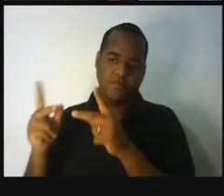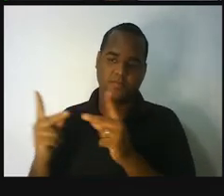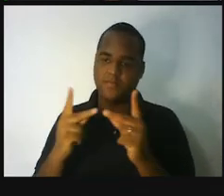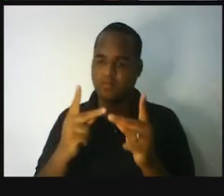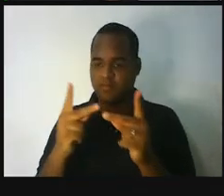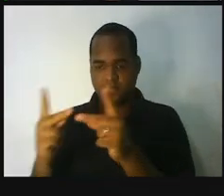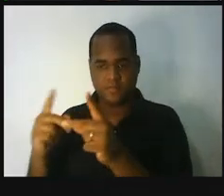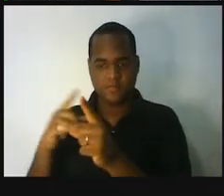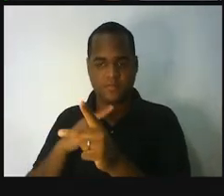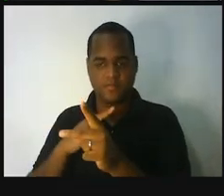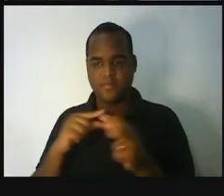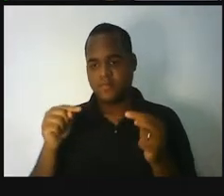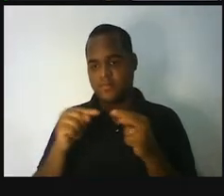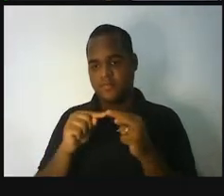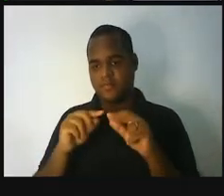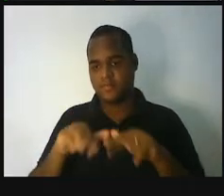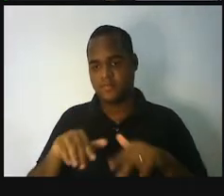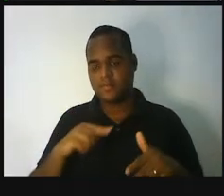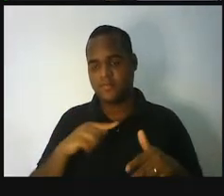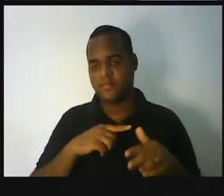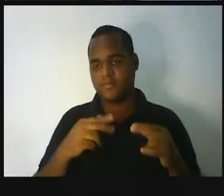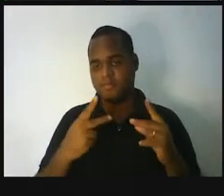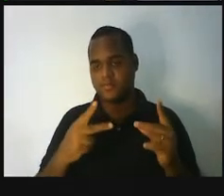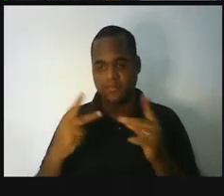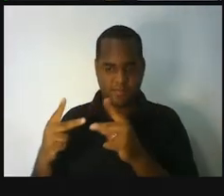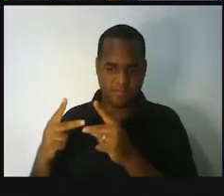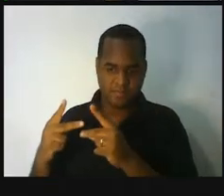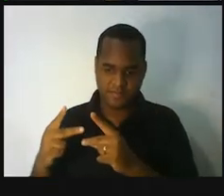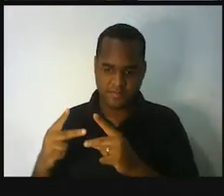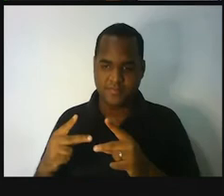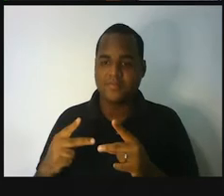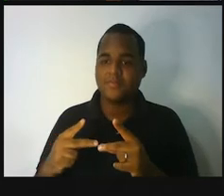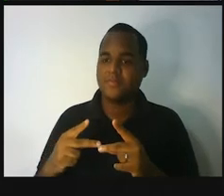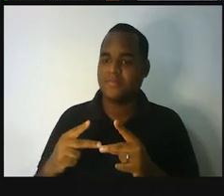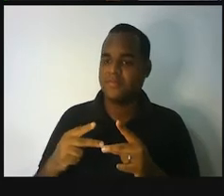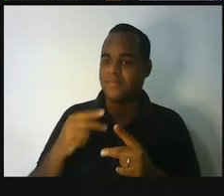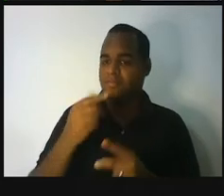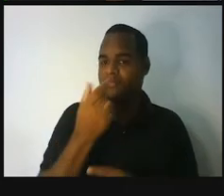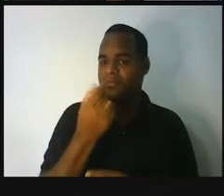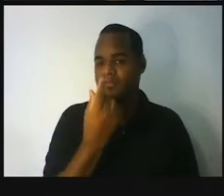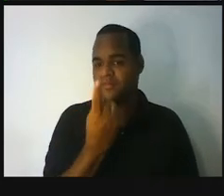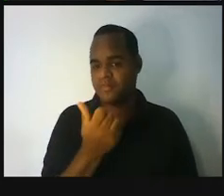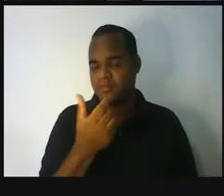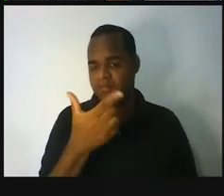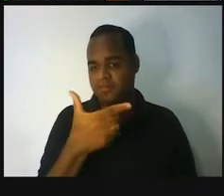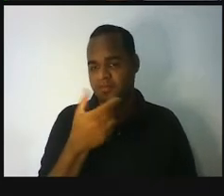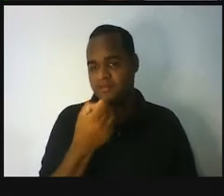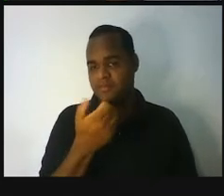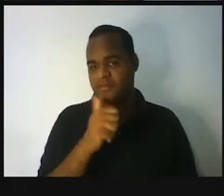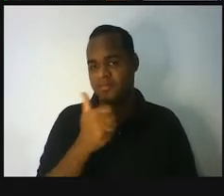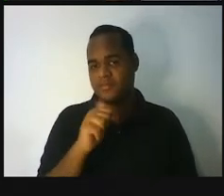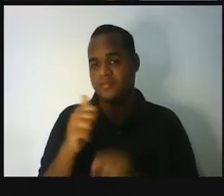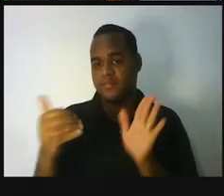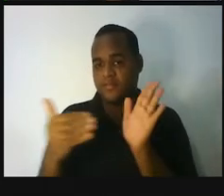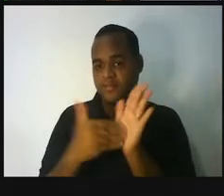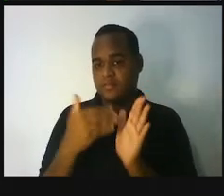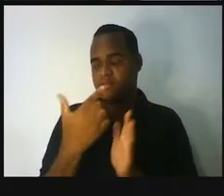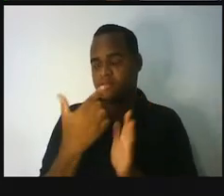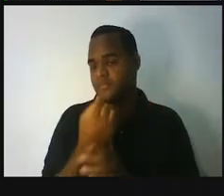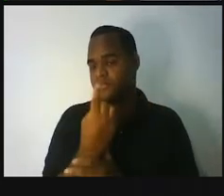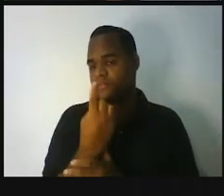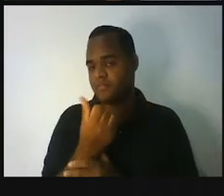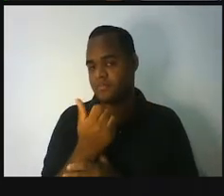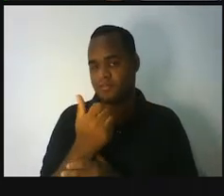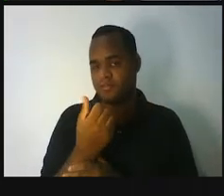nosso Estado. Isso de 2011 a 2016, como está aí nessa tabela. E o